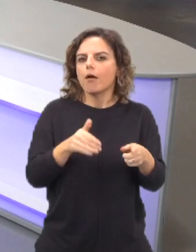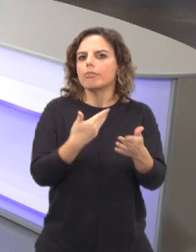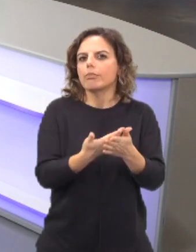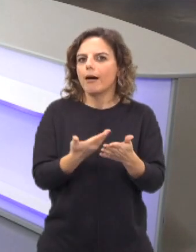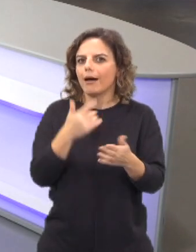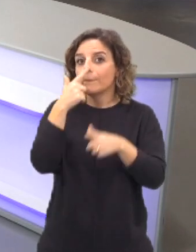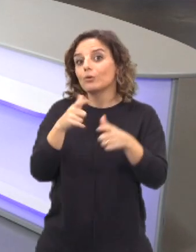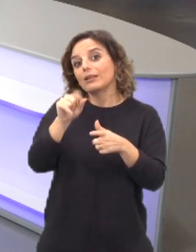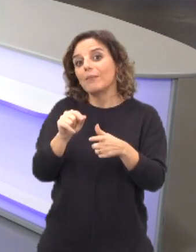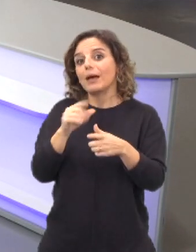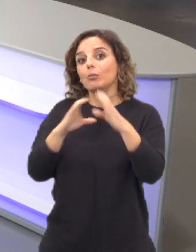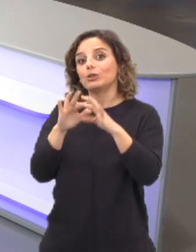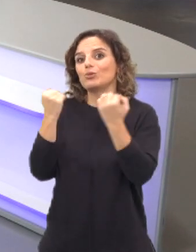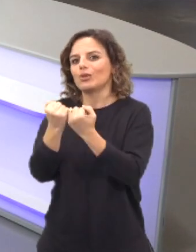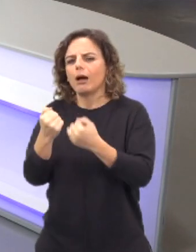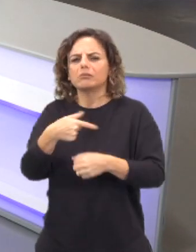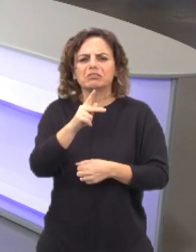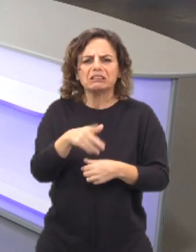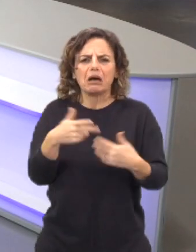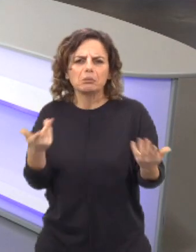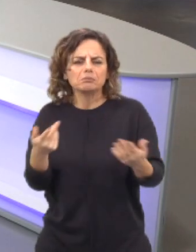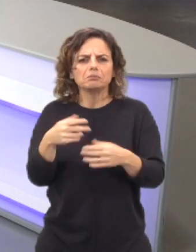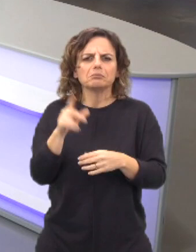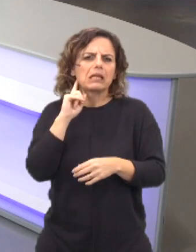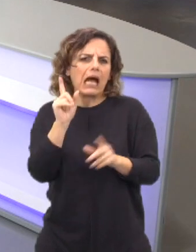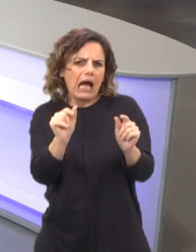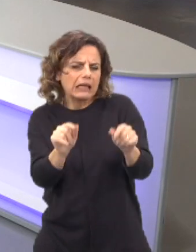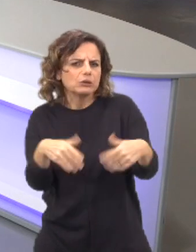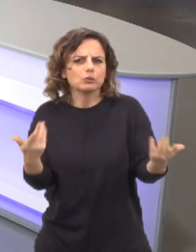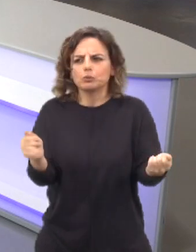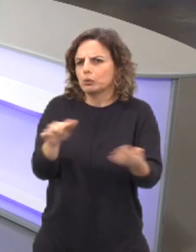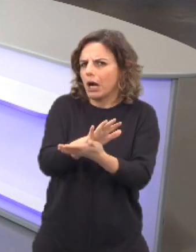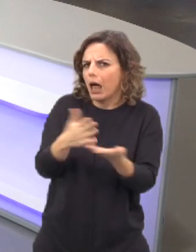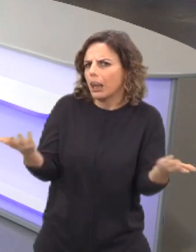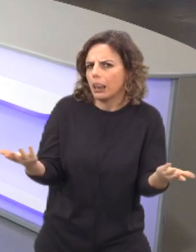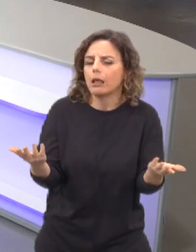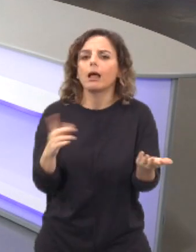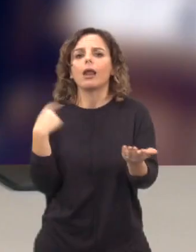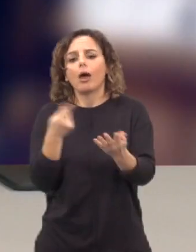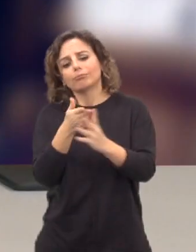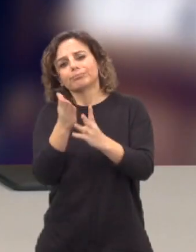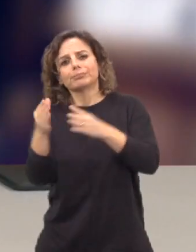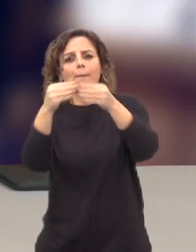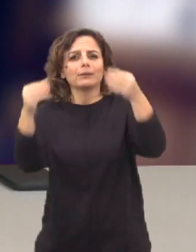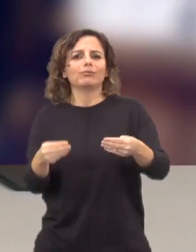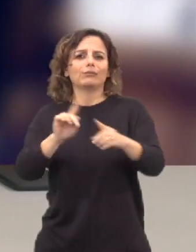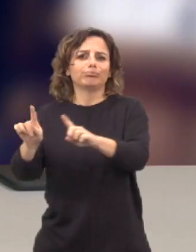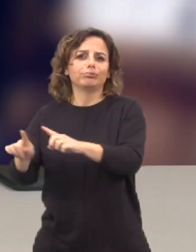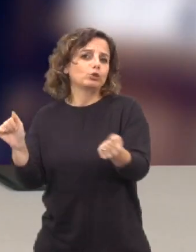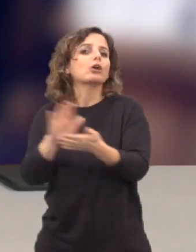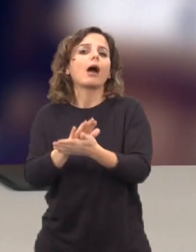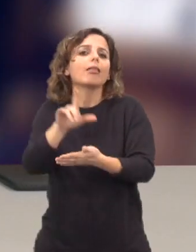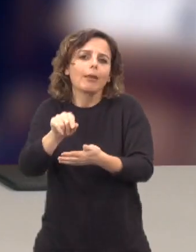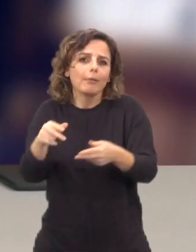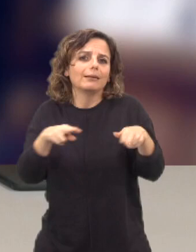comunicação social, sejam televisões, sejam rádios, sejam jornais. Todos hoje atuamos em várias plataformas, os jornais